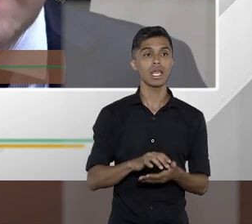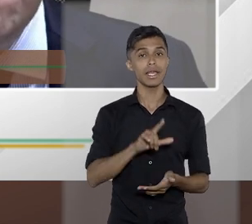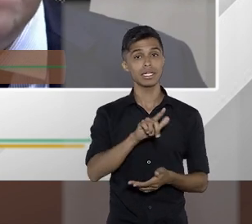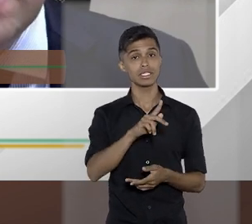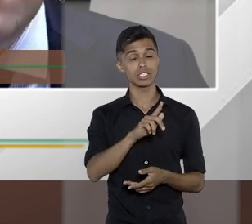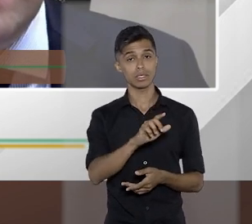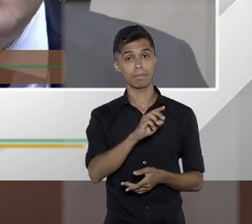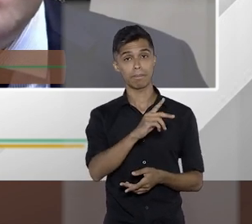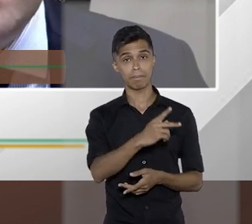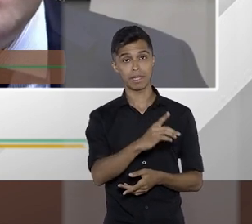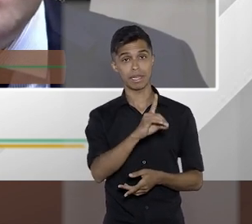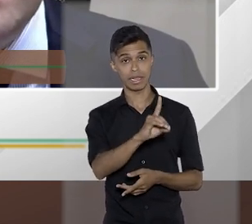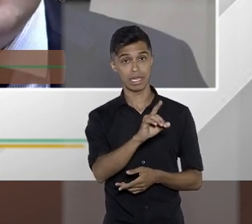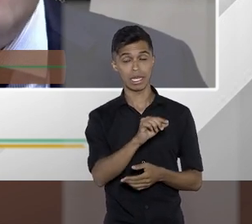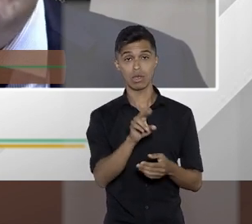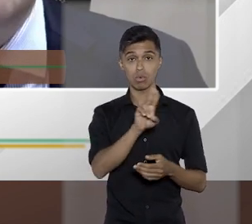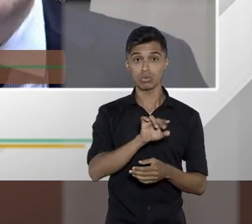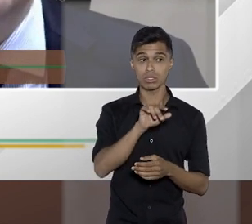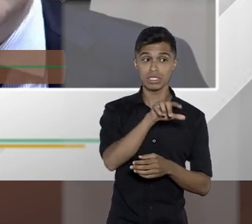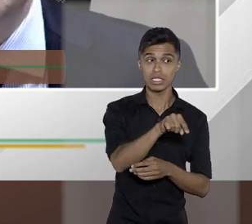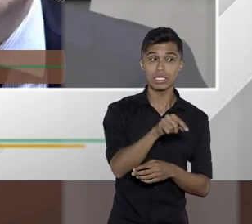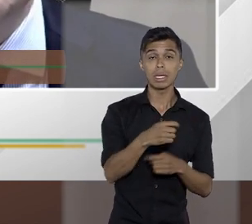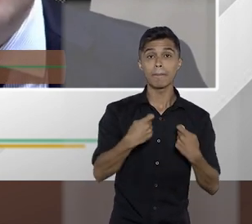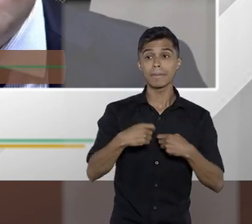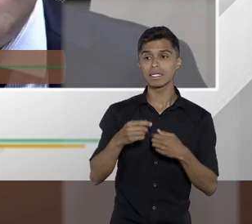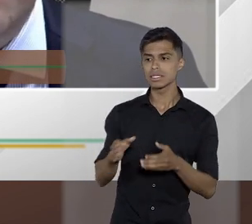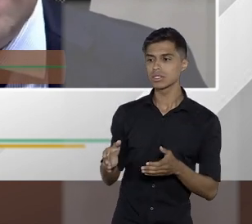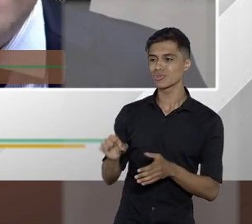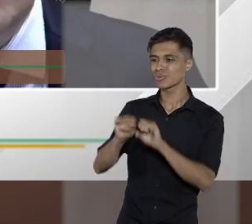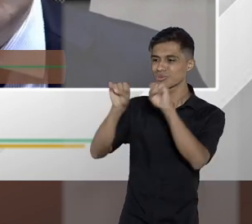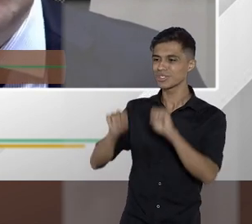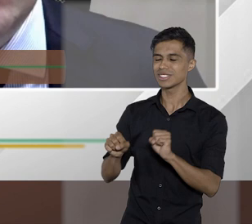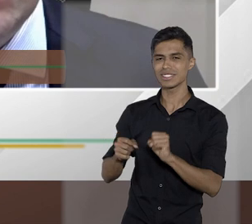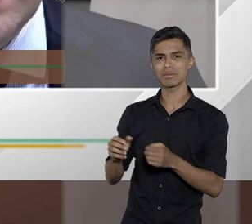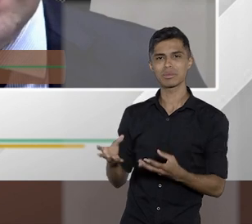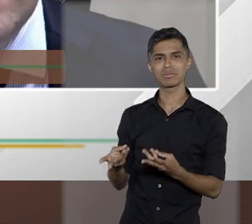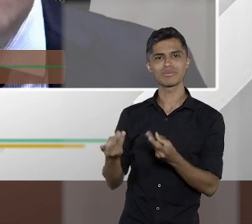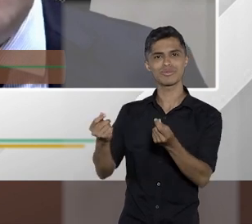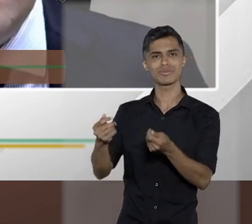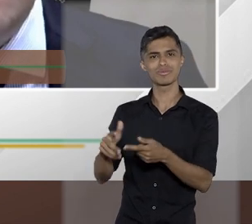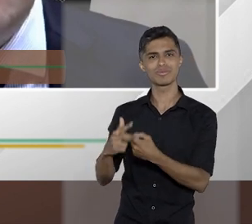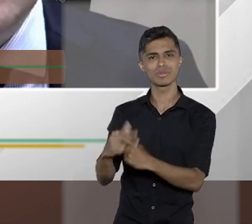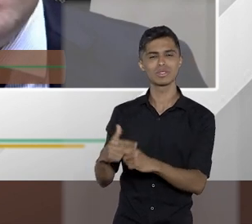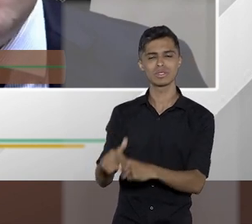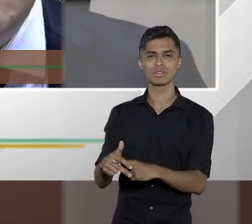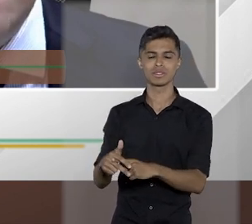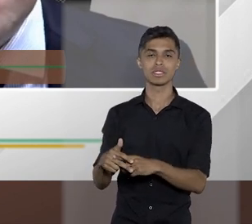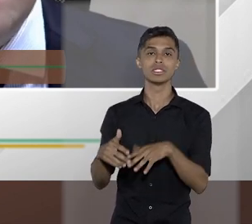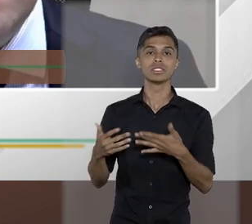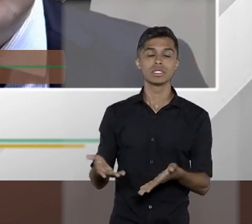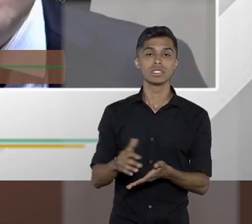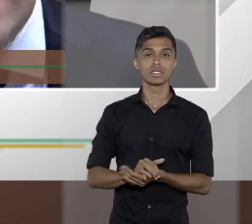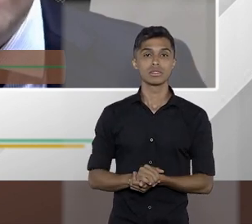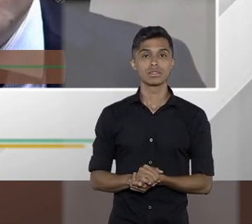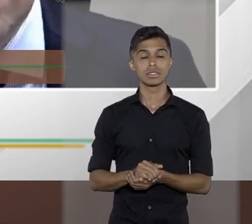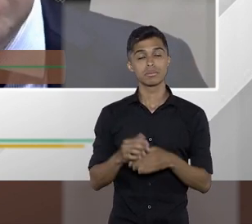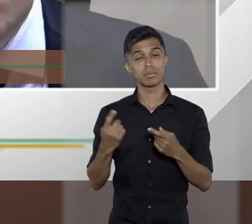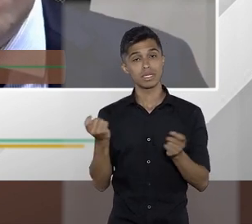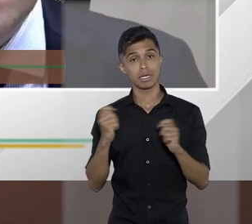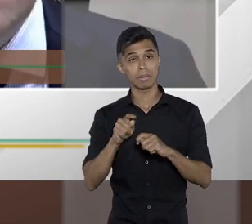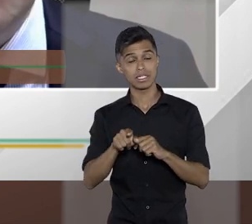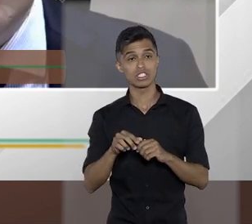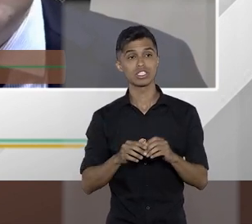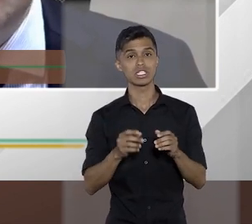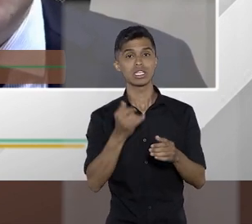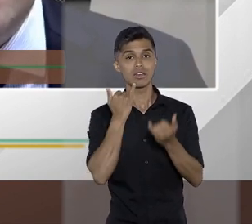da LGPD vai ter de aperfeiçoar esse sistema, essa logística para armazenamento de dados.